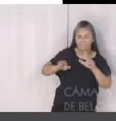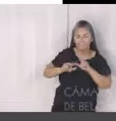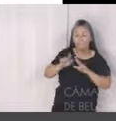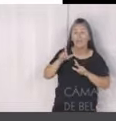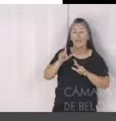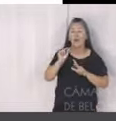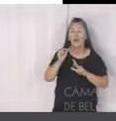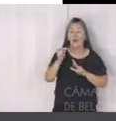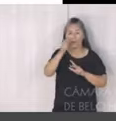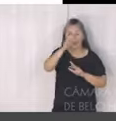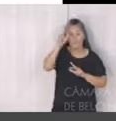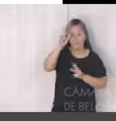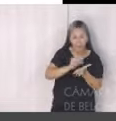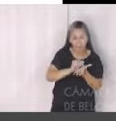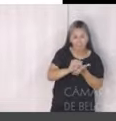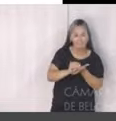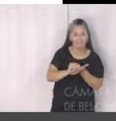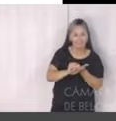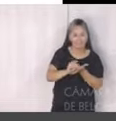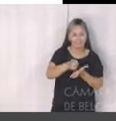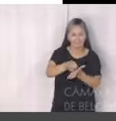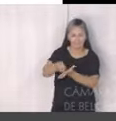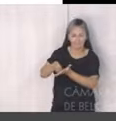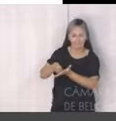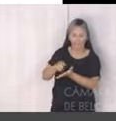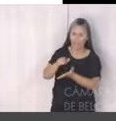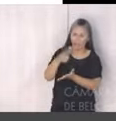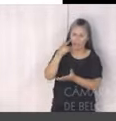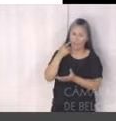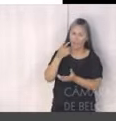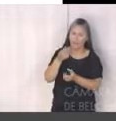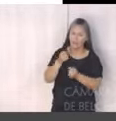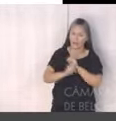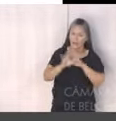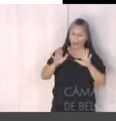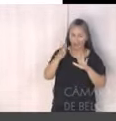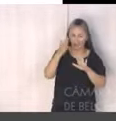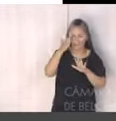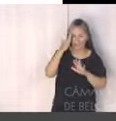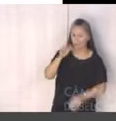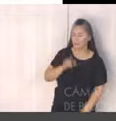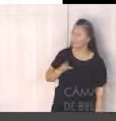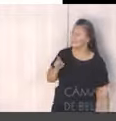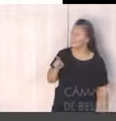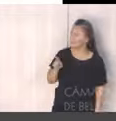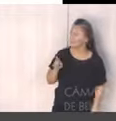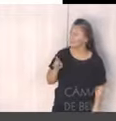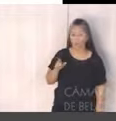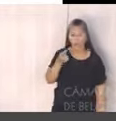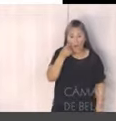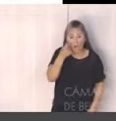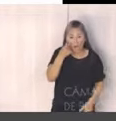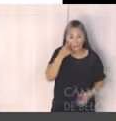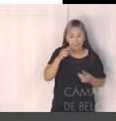despesa da prefeitura, então isso aí eu acho que deixa bem claro, é bem didático. A gente consegue ver que educação e